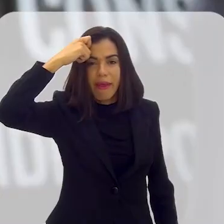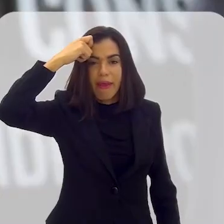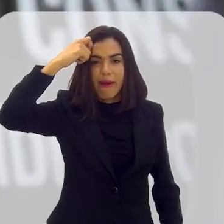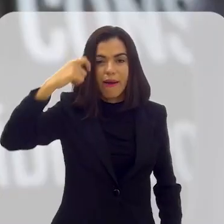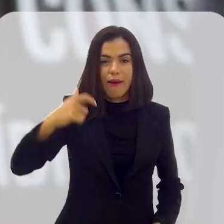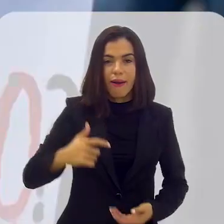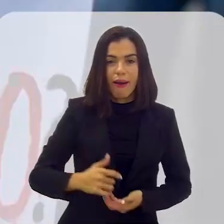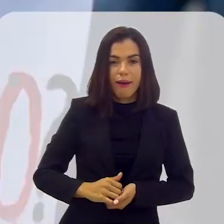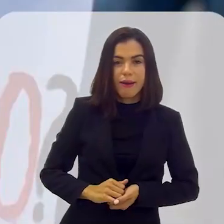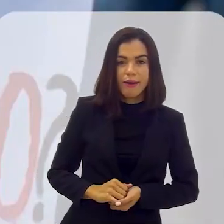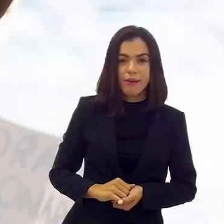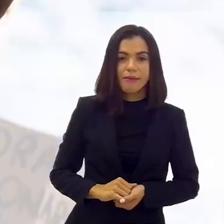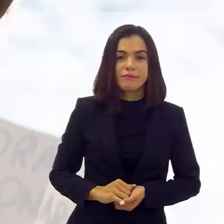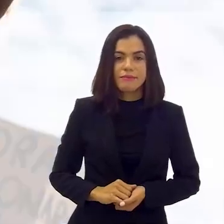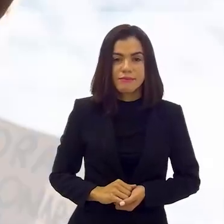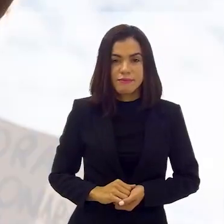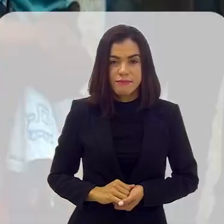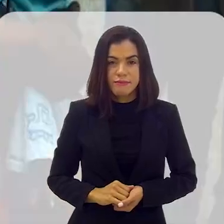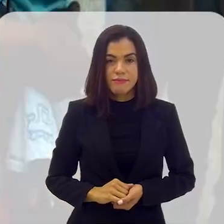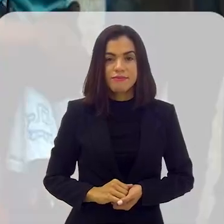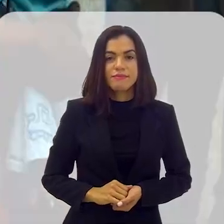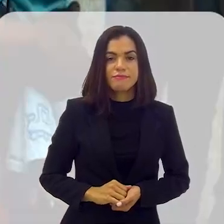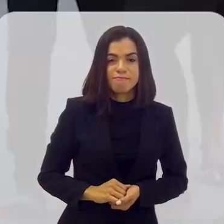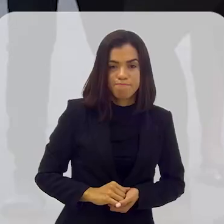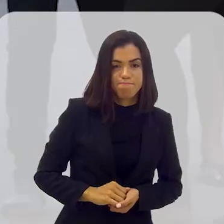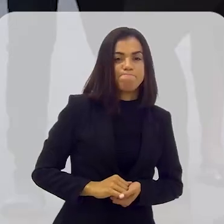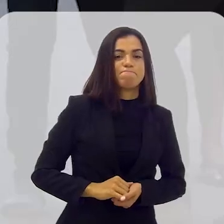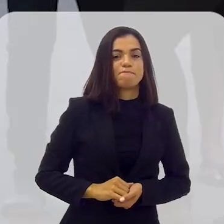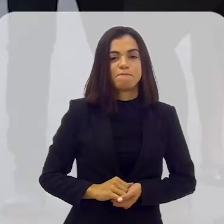negra.